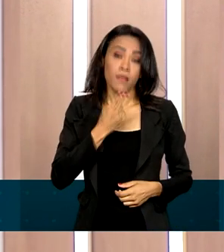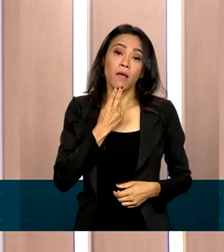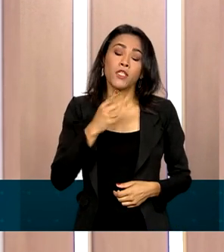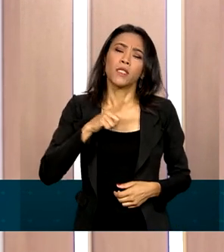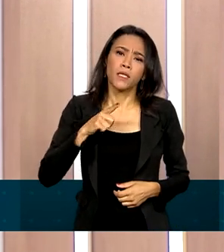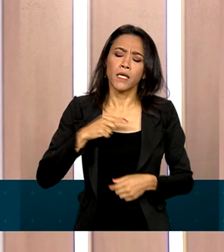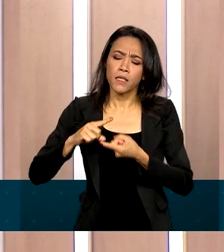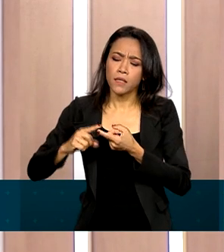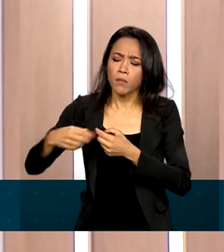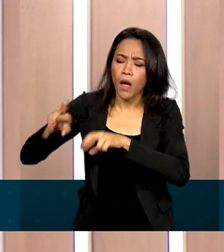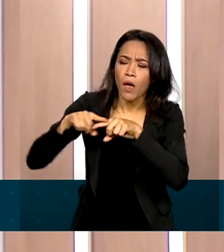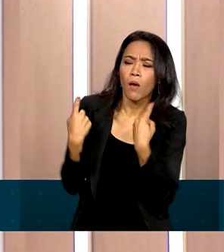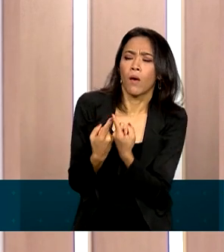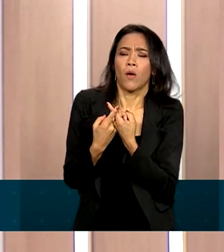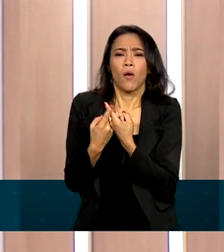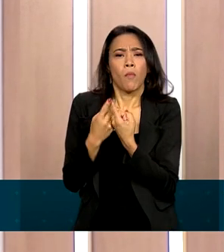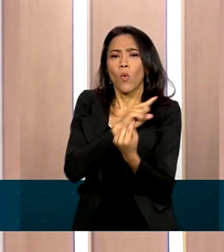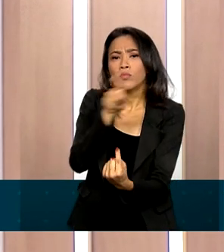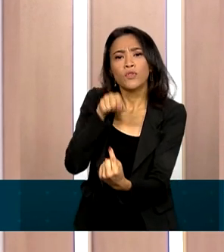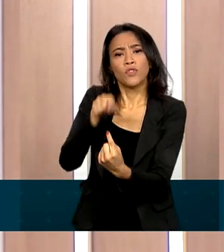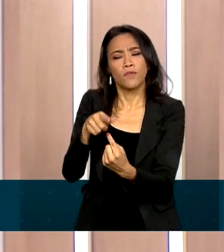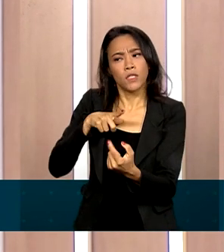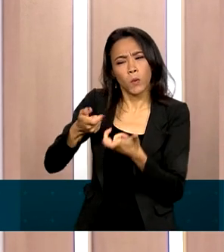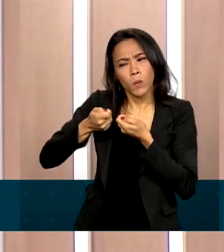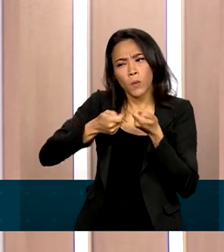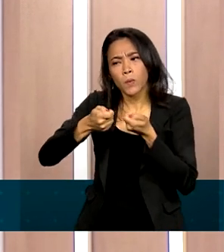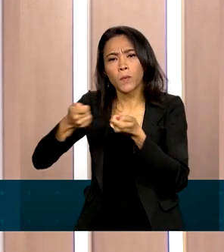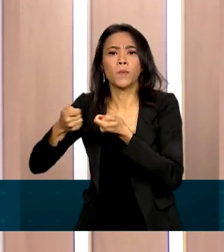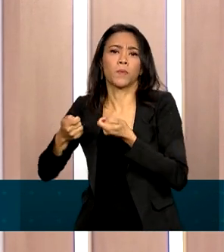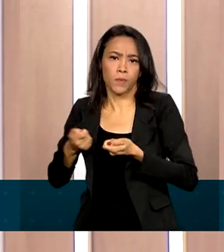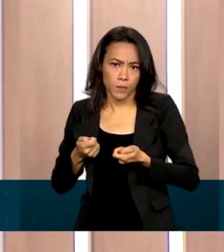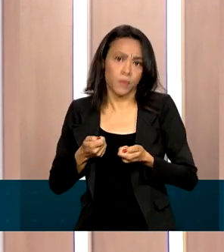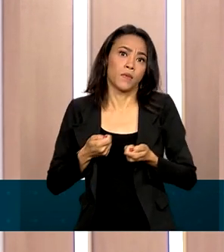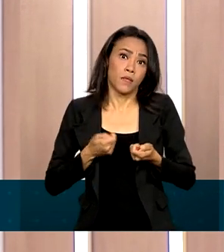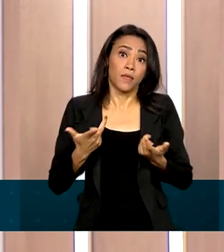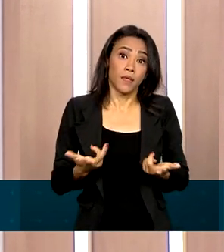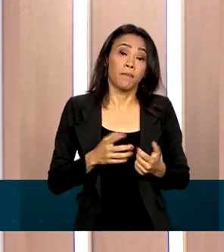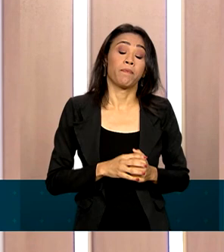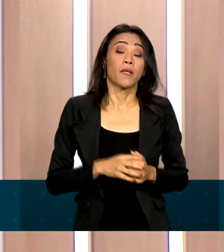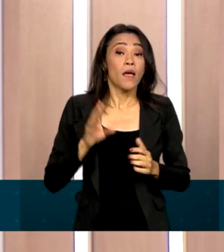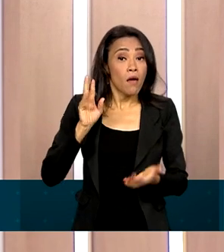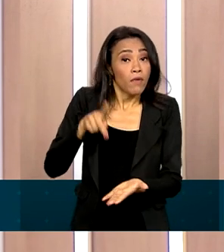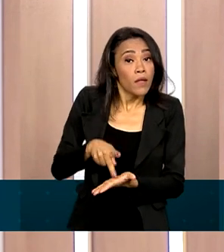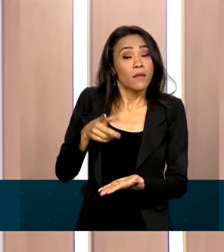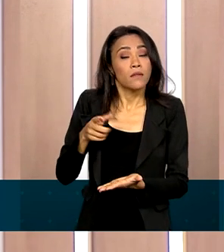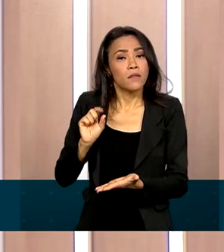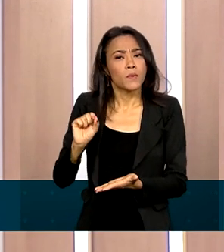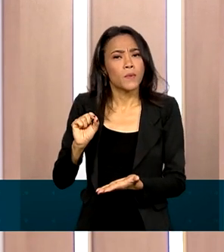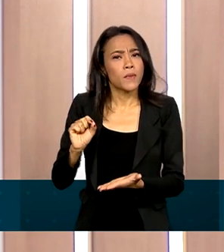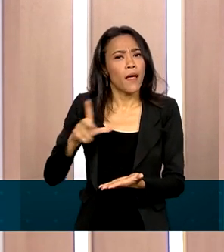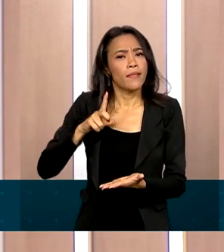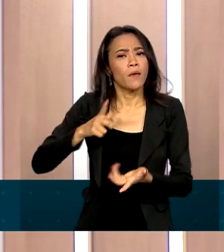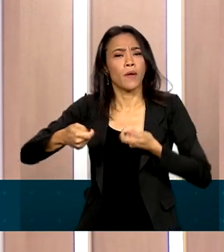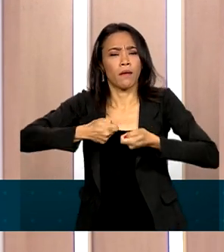buscado um consenso para que haja um equilíbrio, como ficou apelidado pela imprensa de âncora, mas na verdade ela tem chamado de um